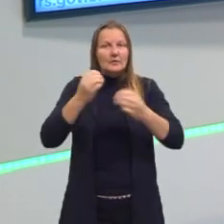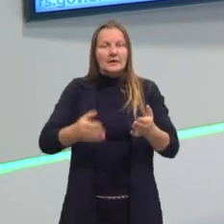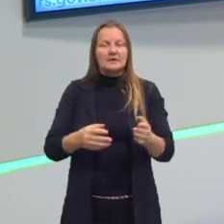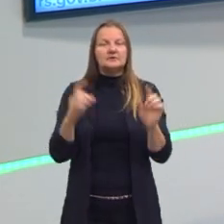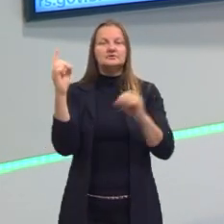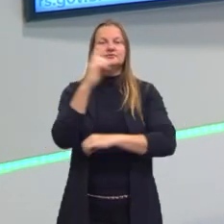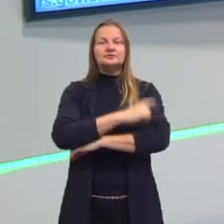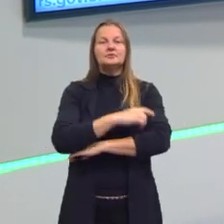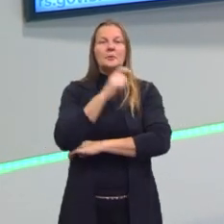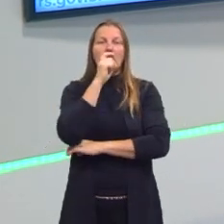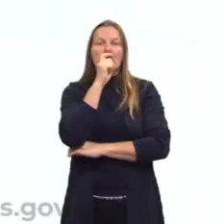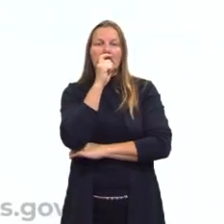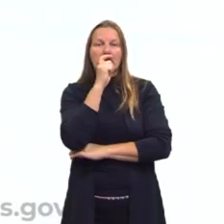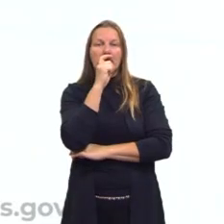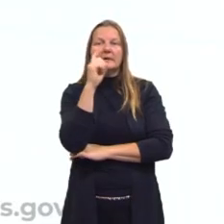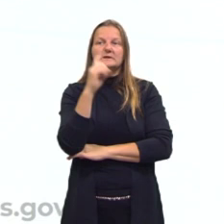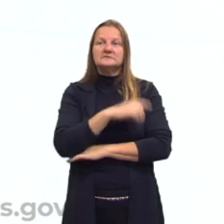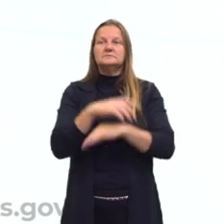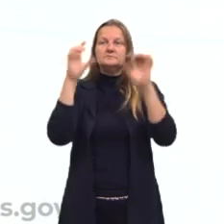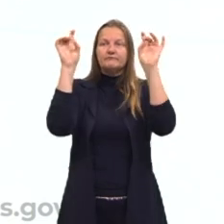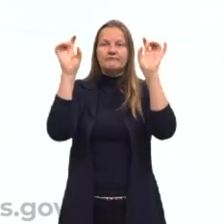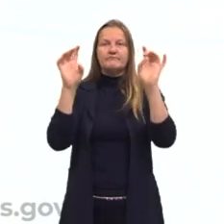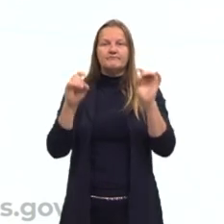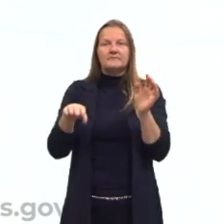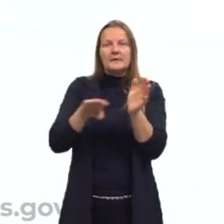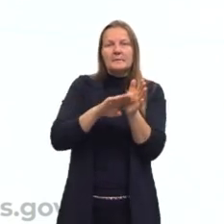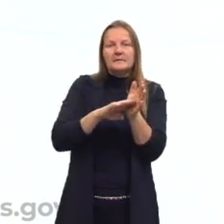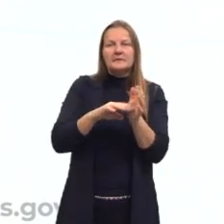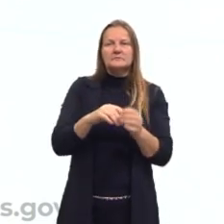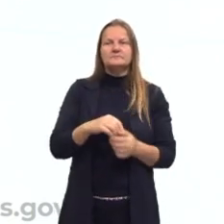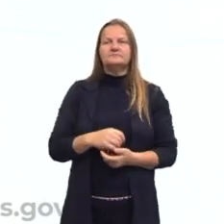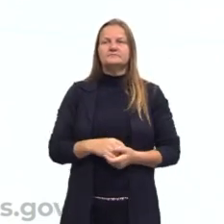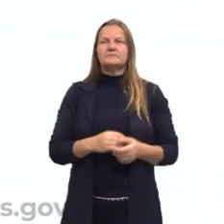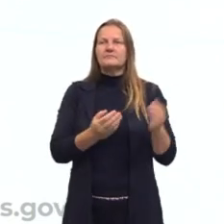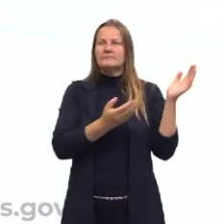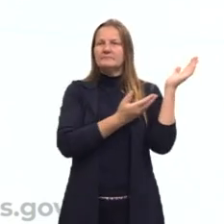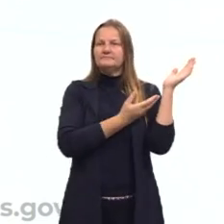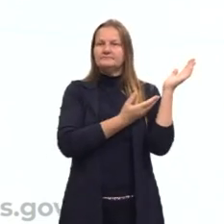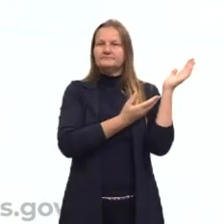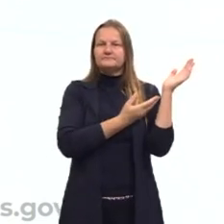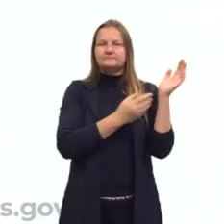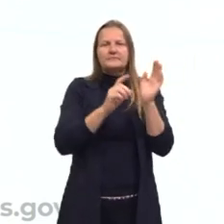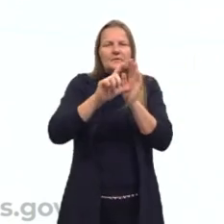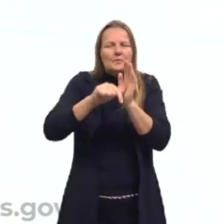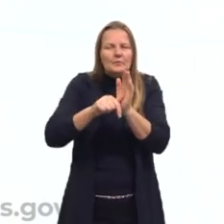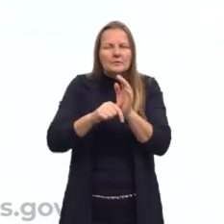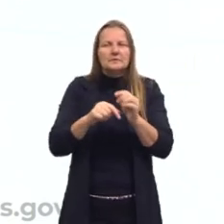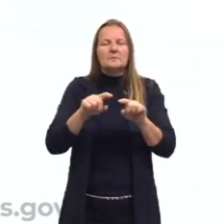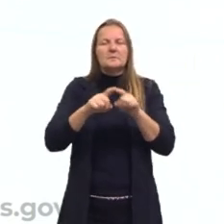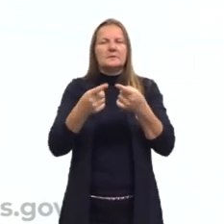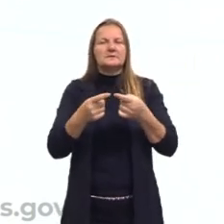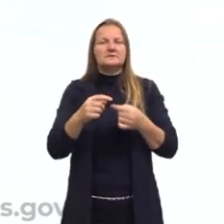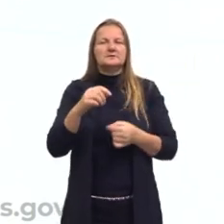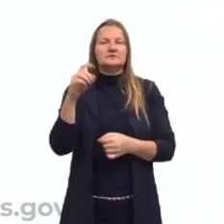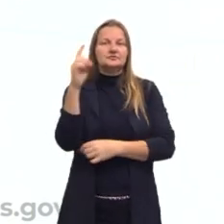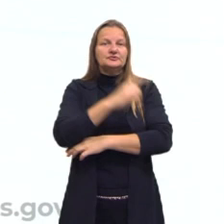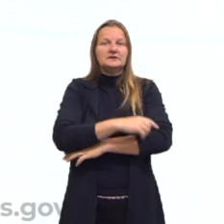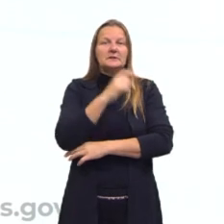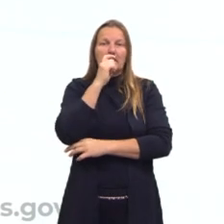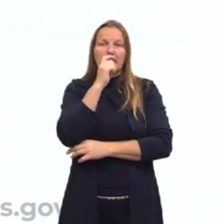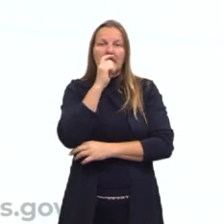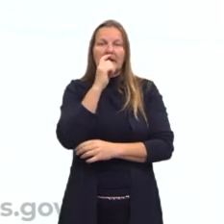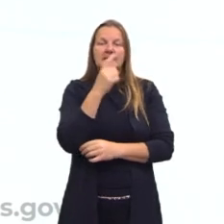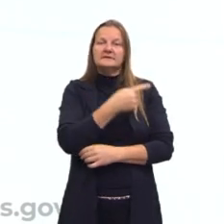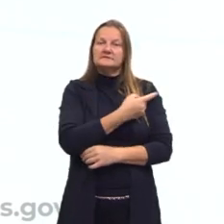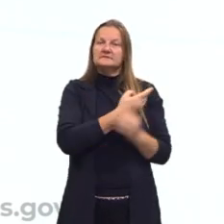Pais, que é relativamente recente, estamos aí, né? Um pouco depois, mas enfim. Que é